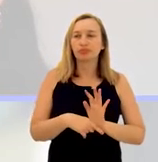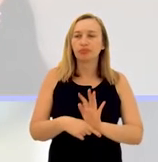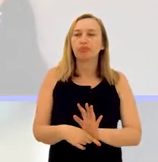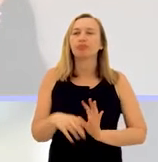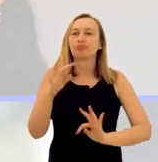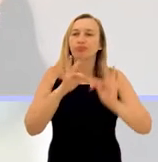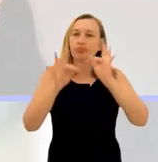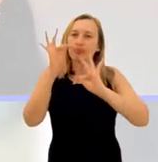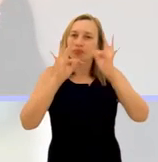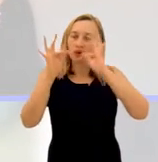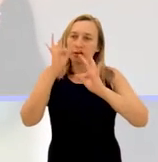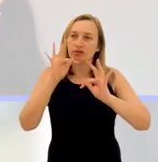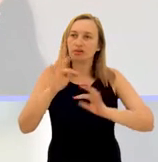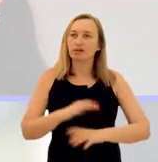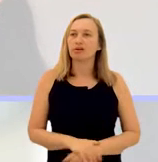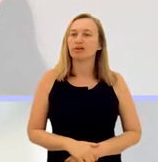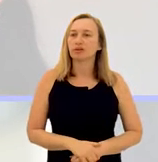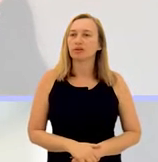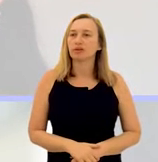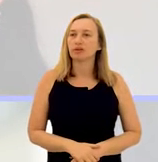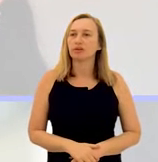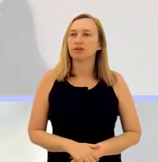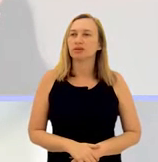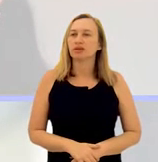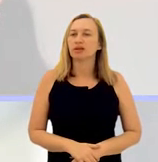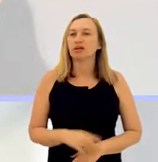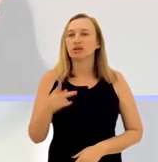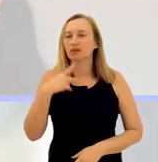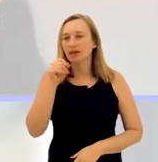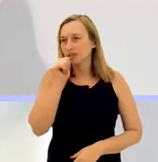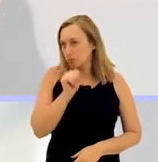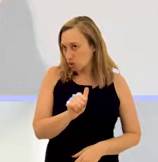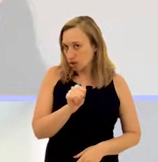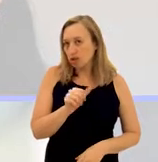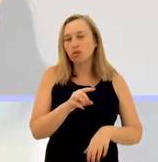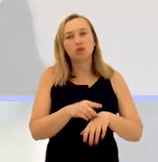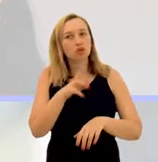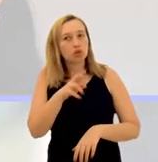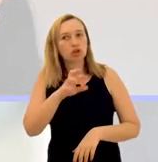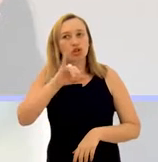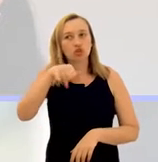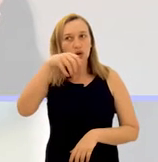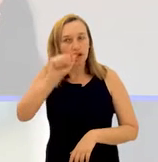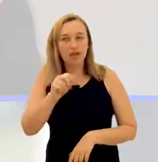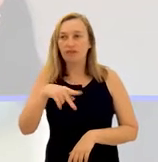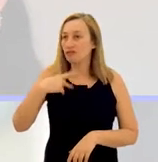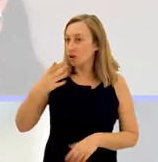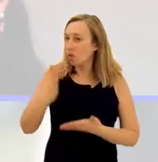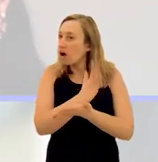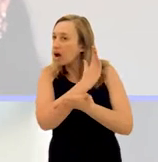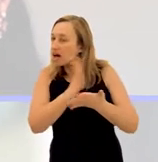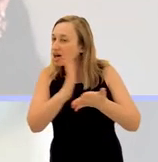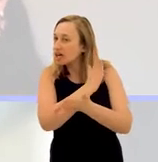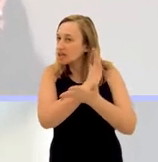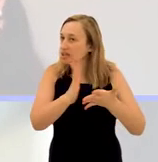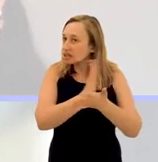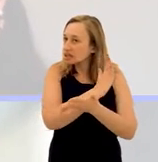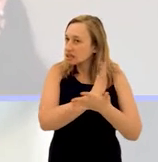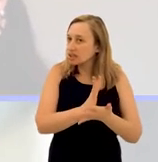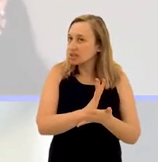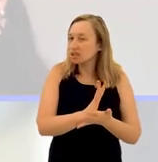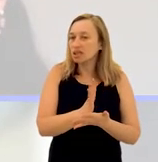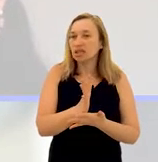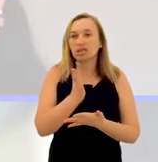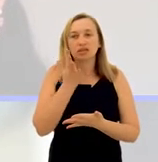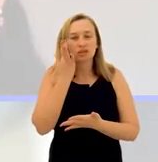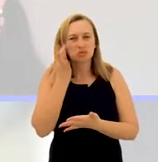também ajuda a tecnologia é essa fala da mulher, como a doutora Juliana falou, vem às vezes ela